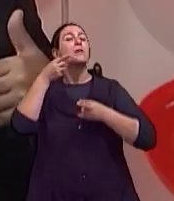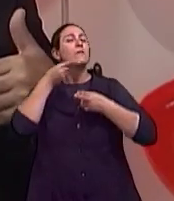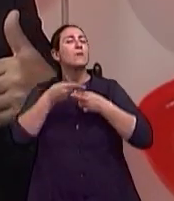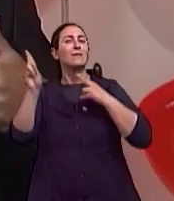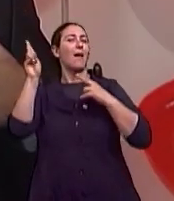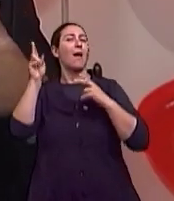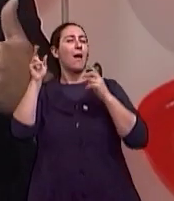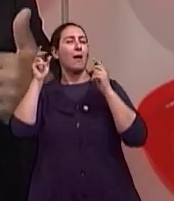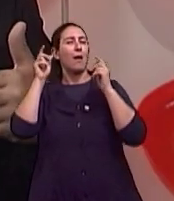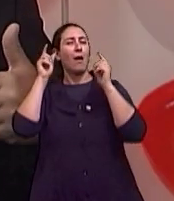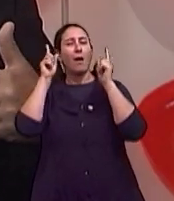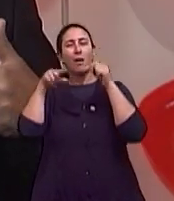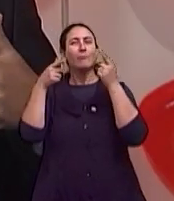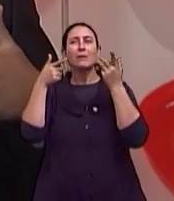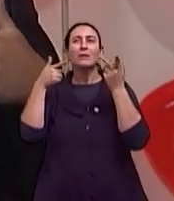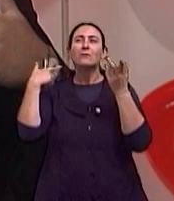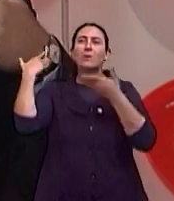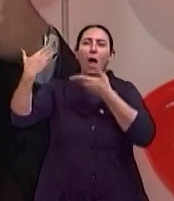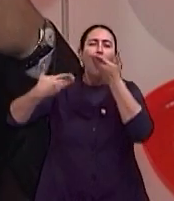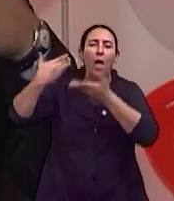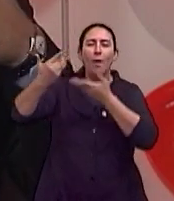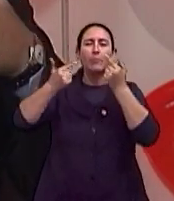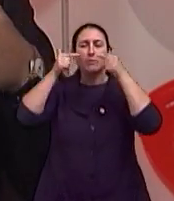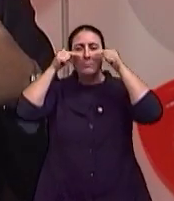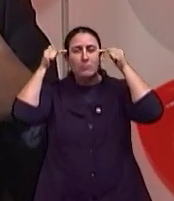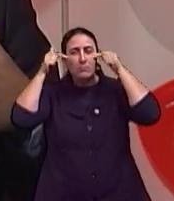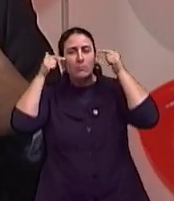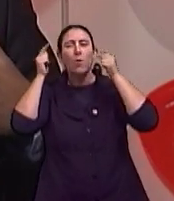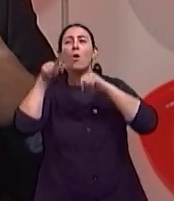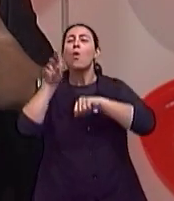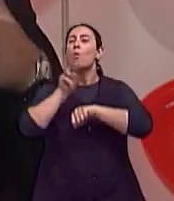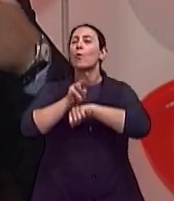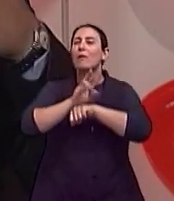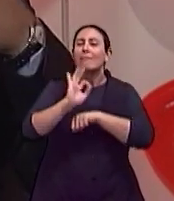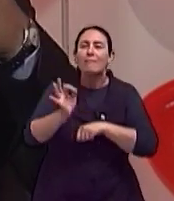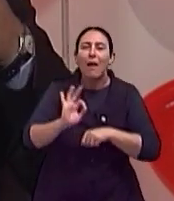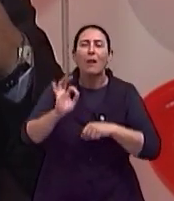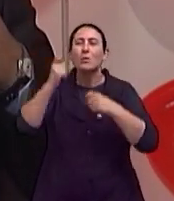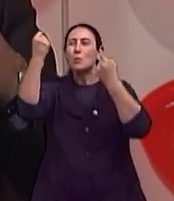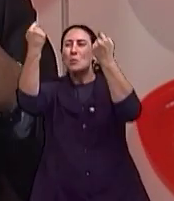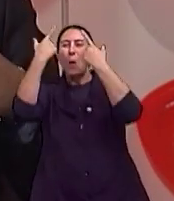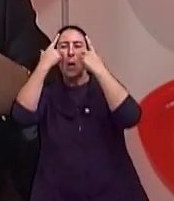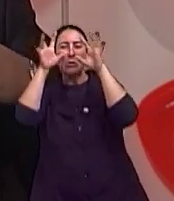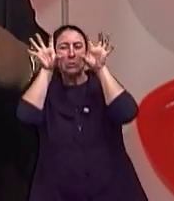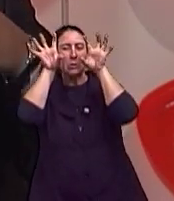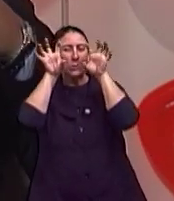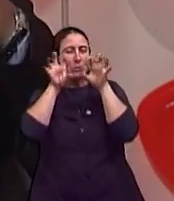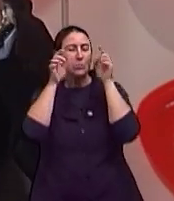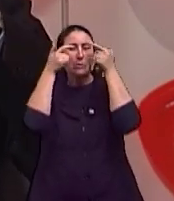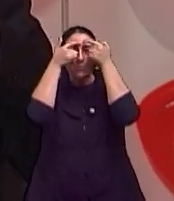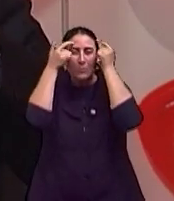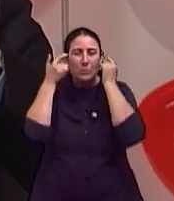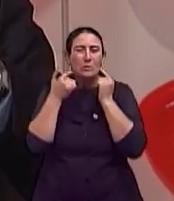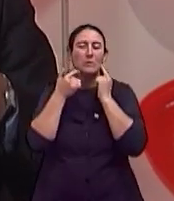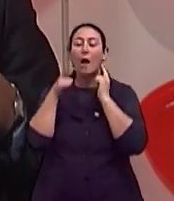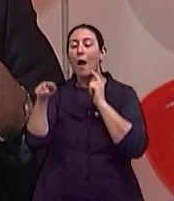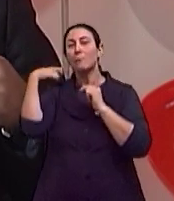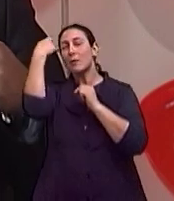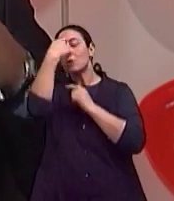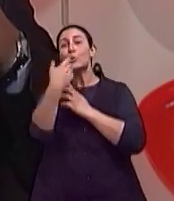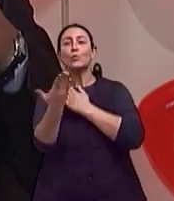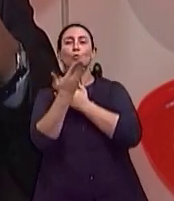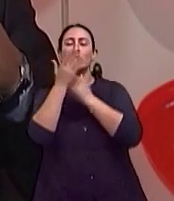imperfeições que o tempo, a falta de cuidado com o sol, as radiações luminosas, a poluição,